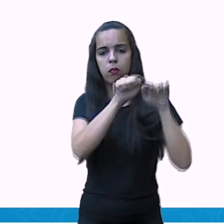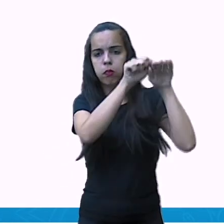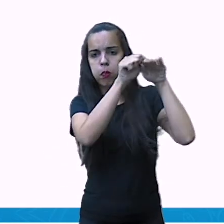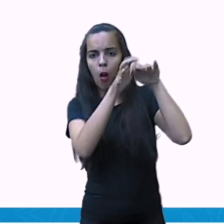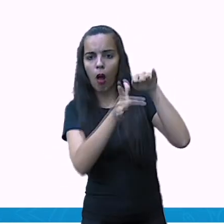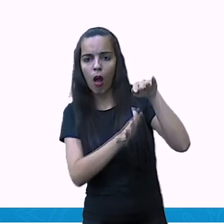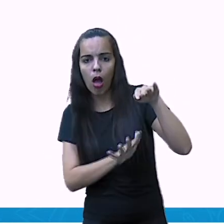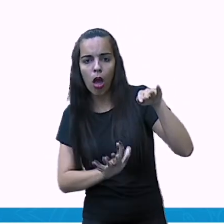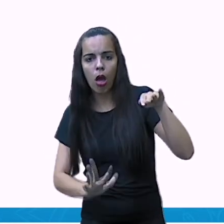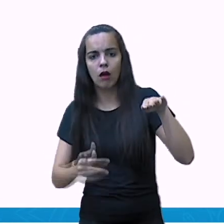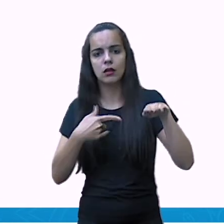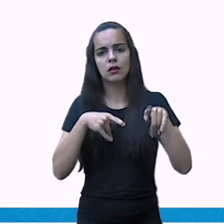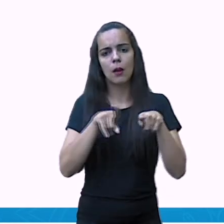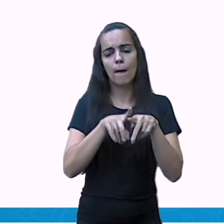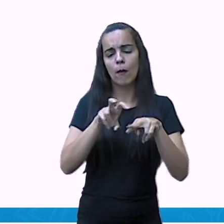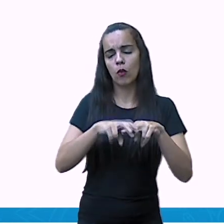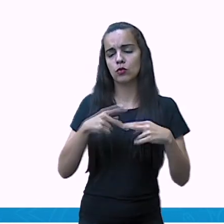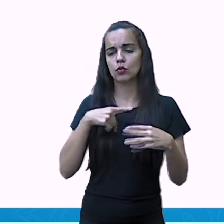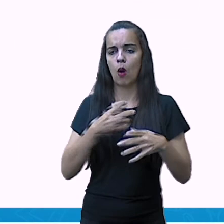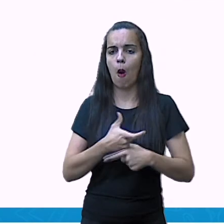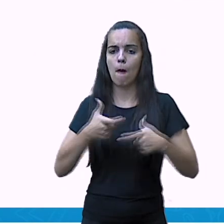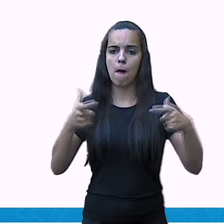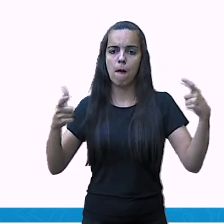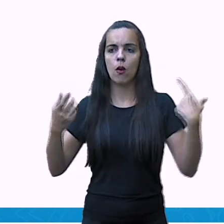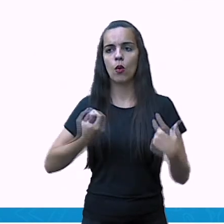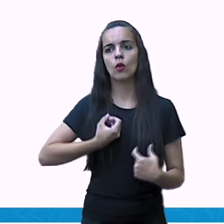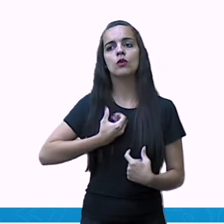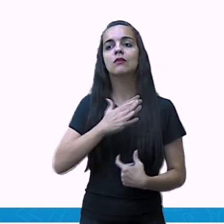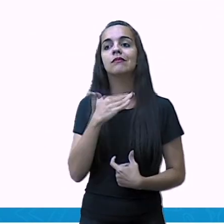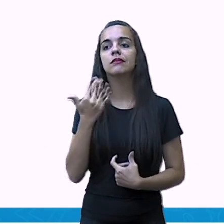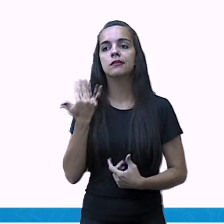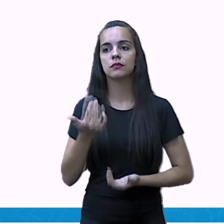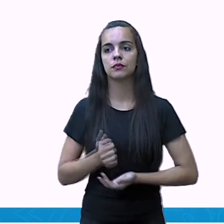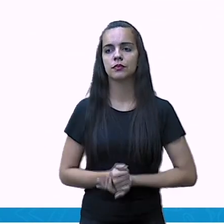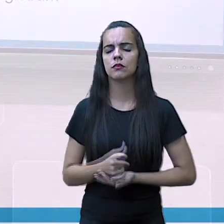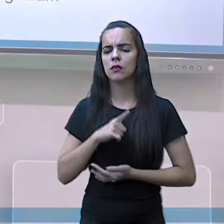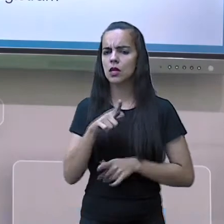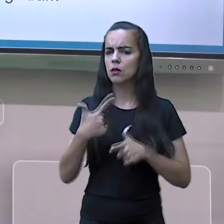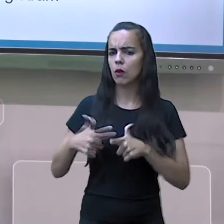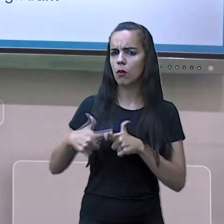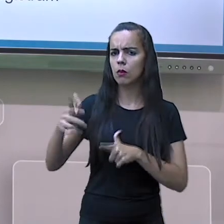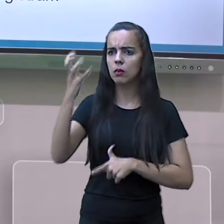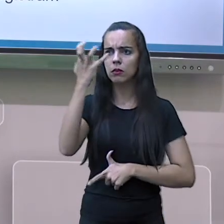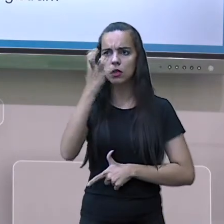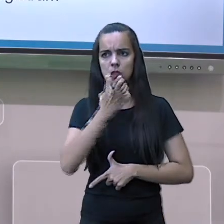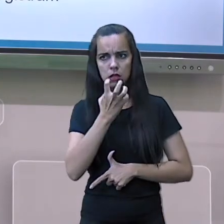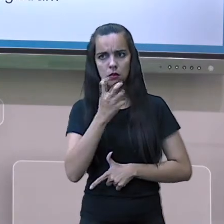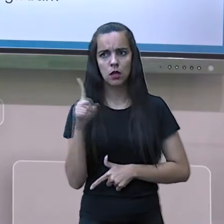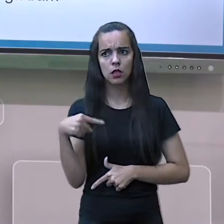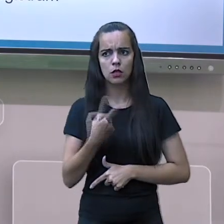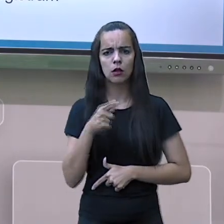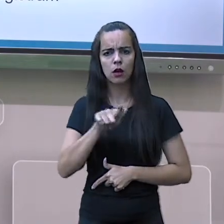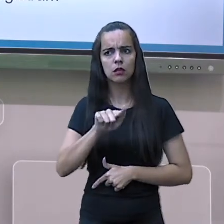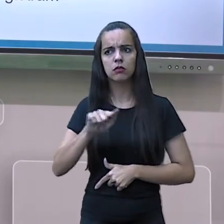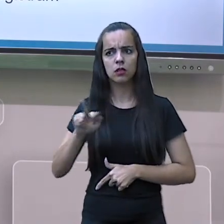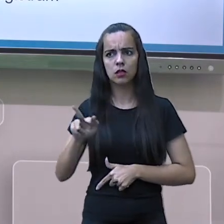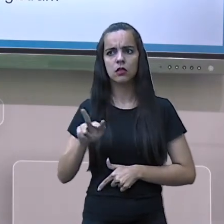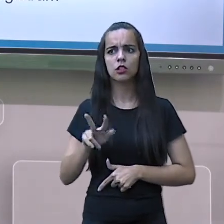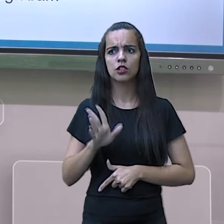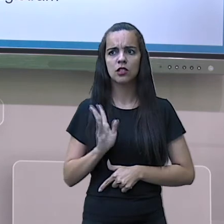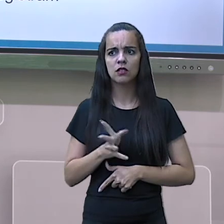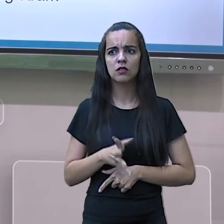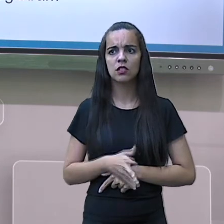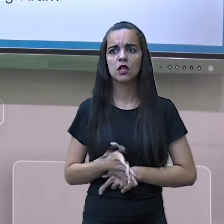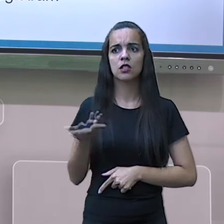registram um elevado número de mortes. Isso é um problema sério. E nós, valadarenses, como